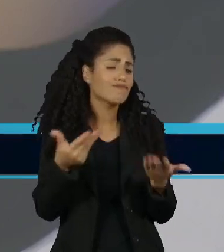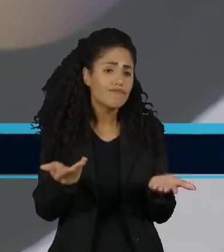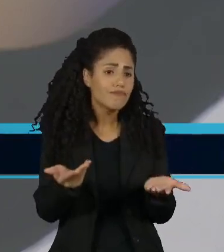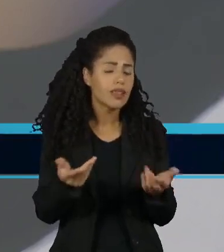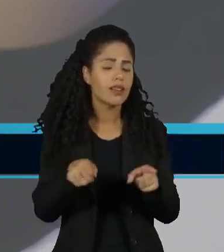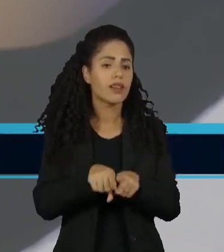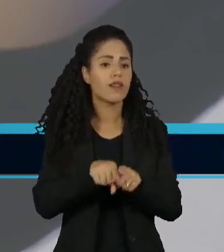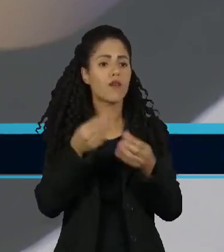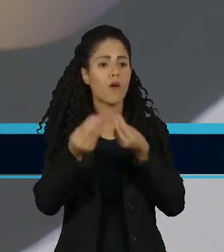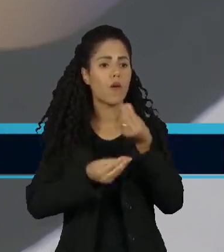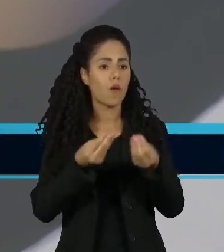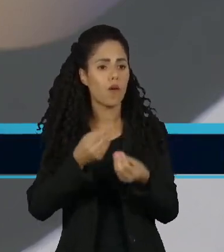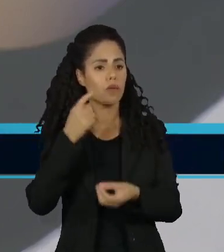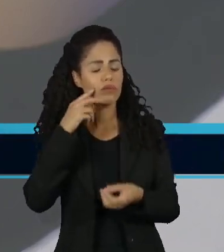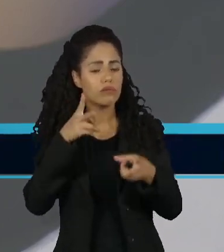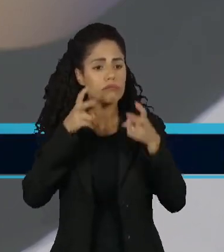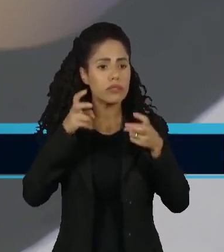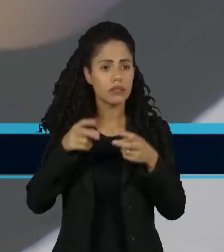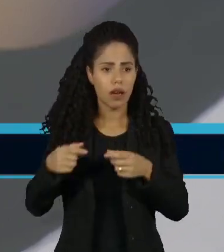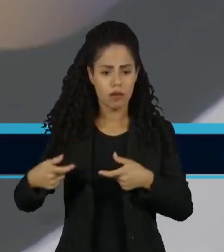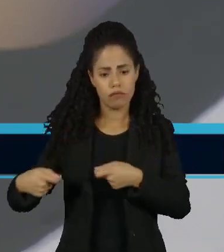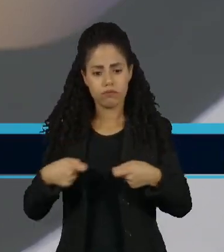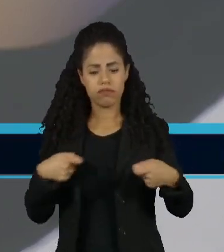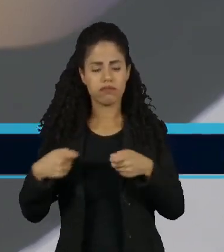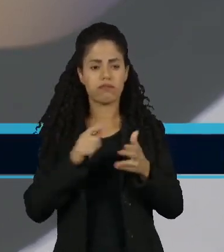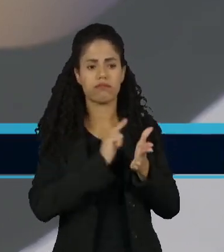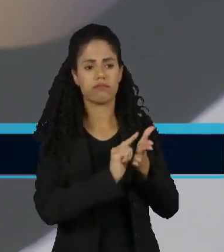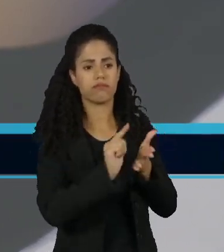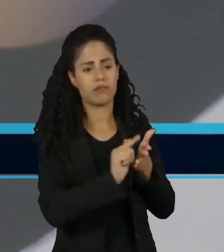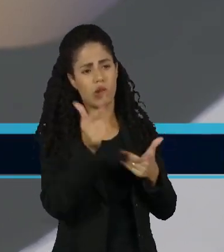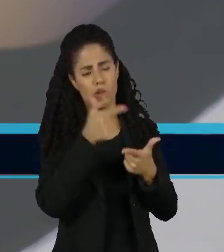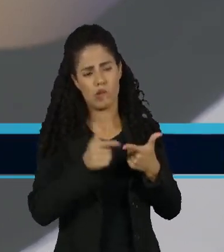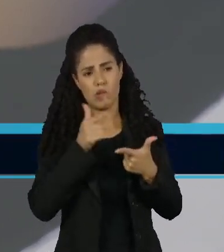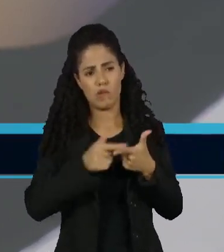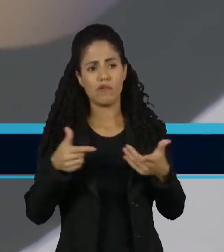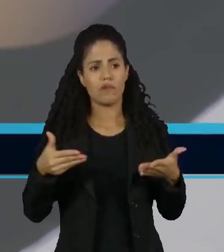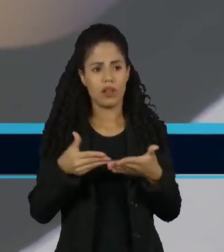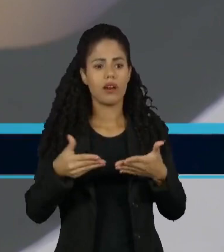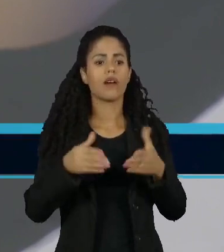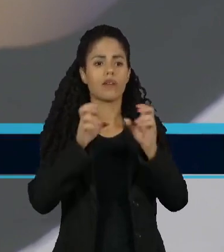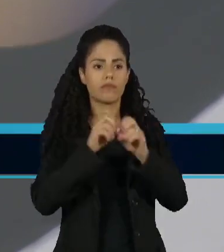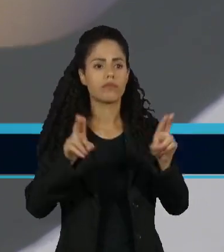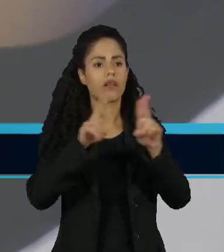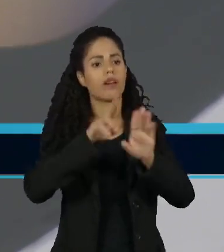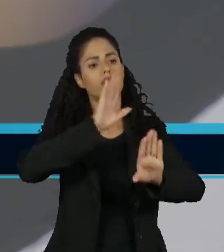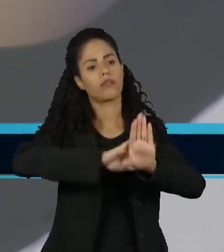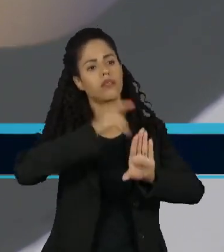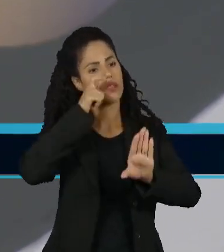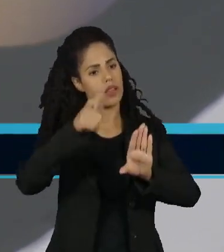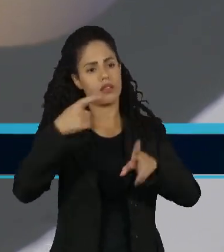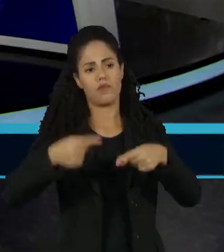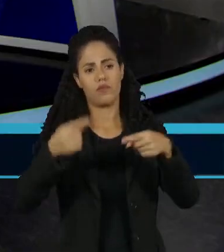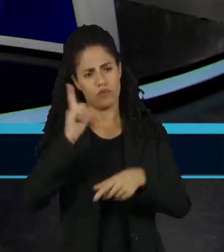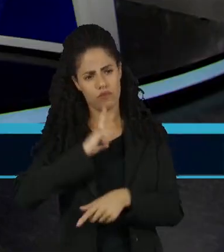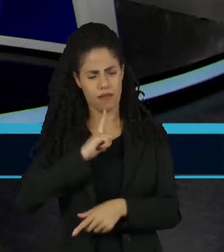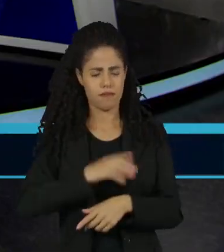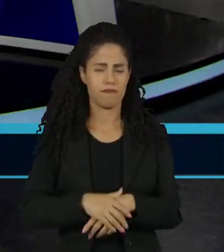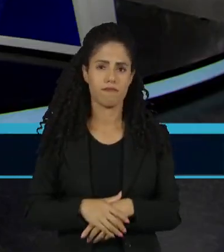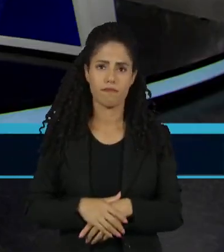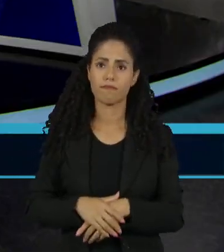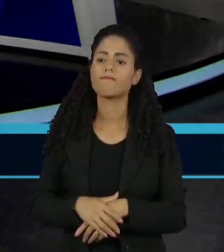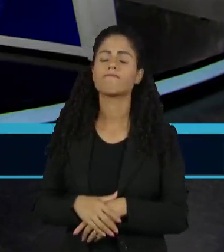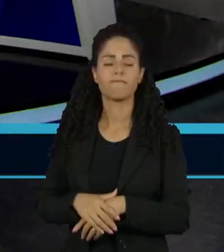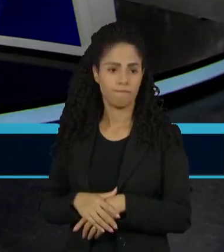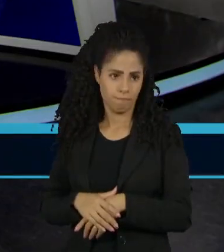fugiu de uma guerra horrorosa, que ela, de novo, sucumbiu a interesses geopolíticos. Luísa, para a gente